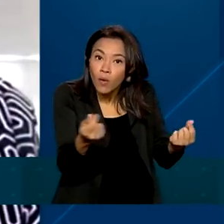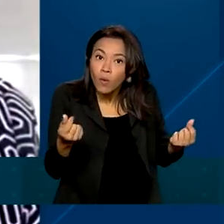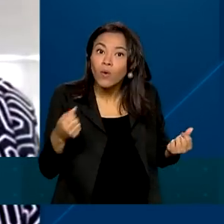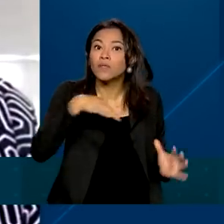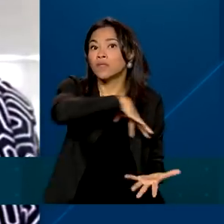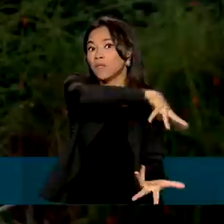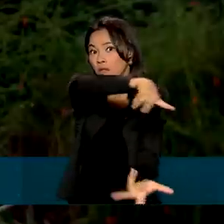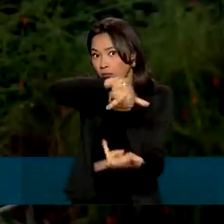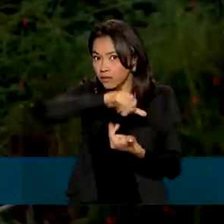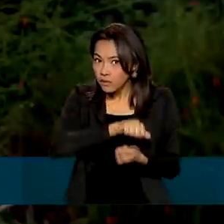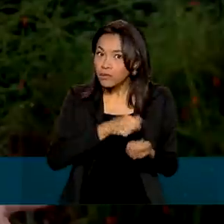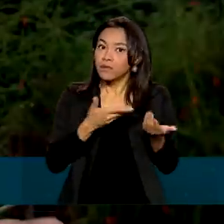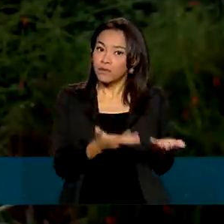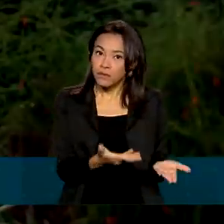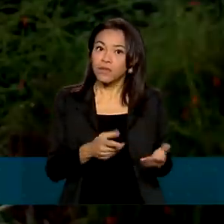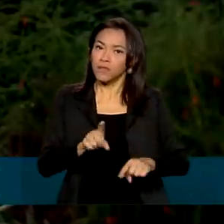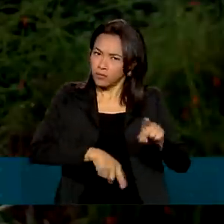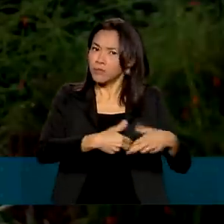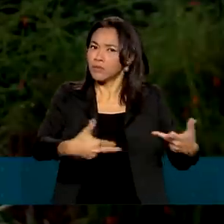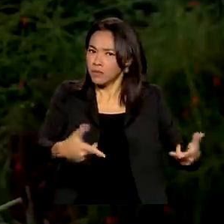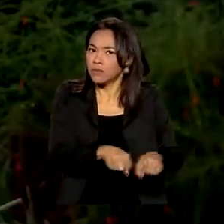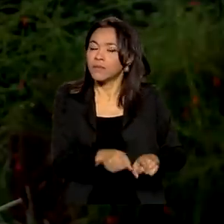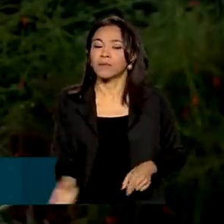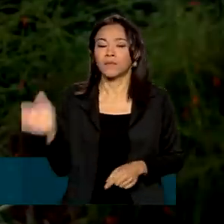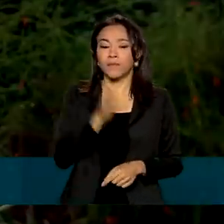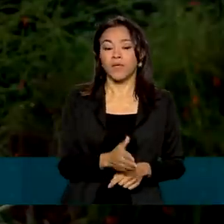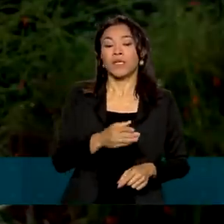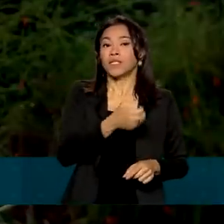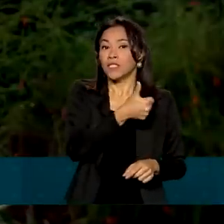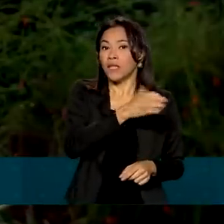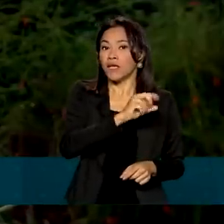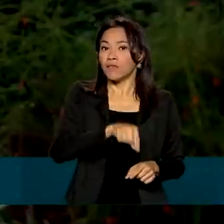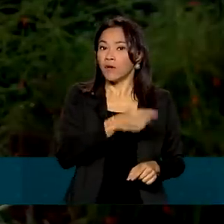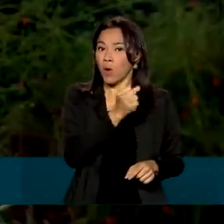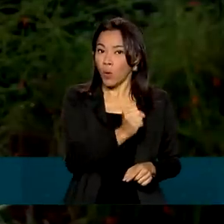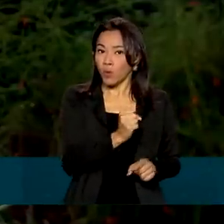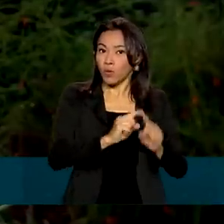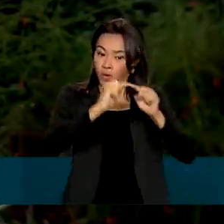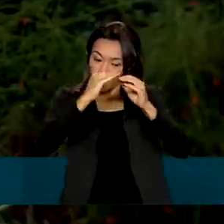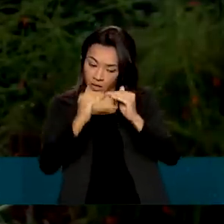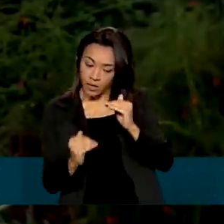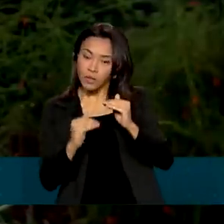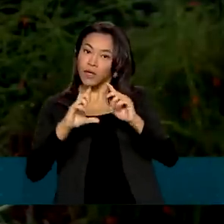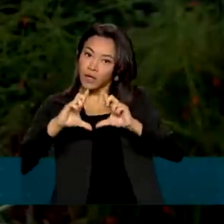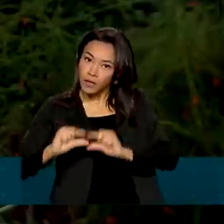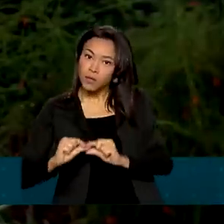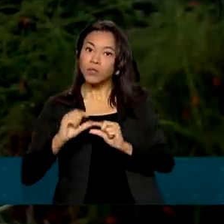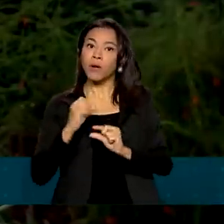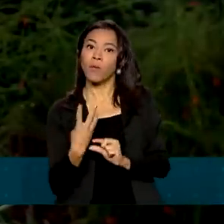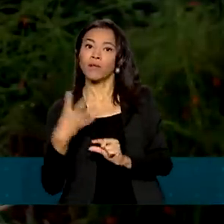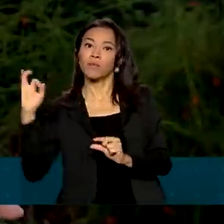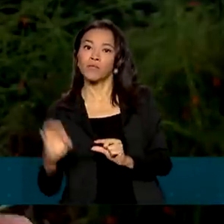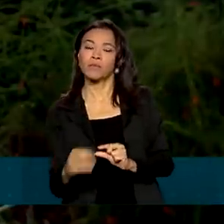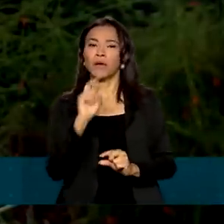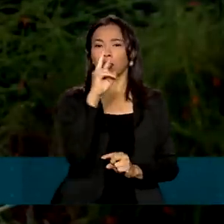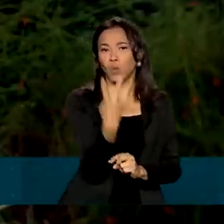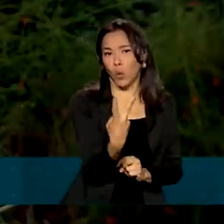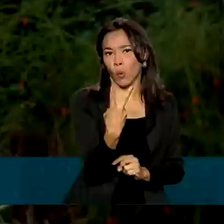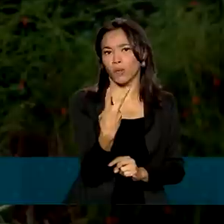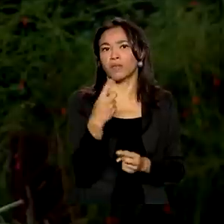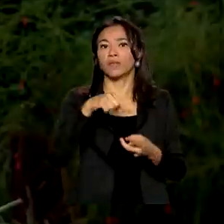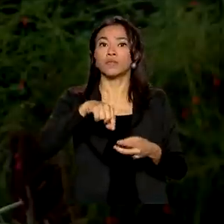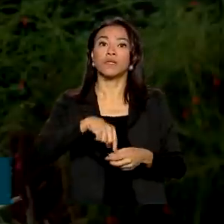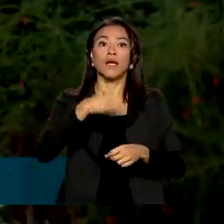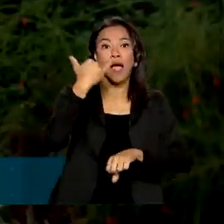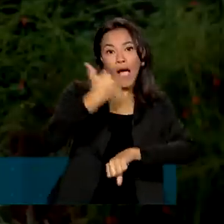também das commodities. O governo também reduziu de 10,8% para 4% o imposto de importação para dois tipos de vergalhão